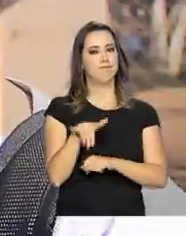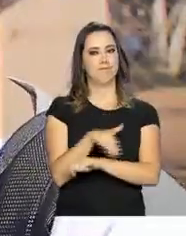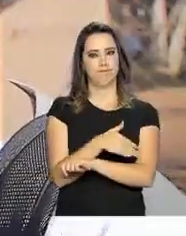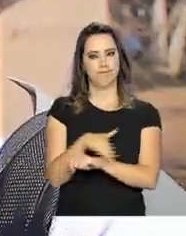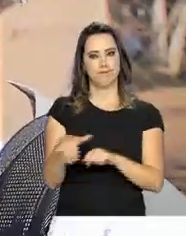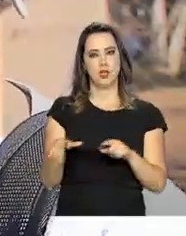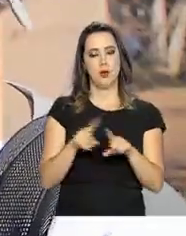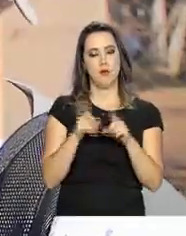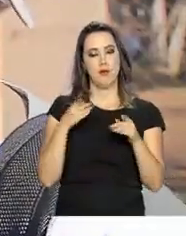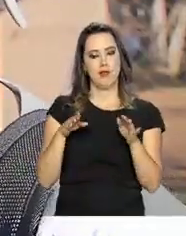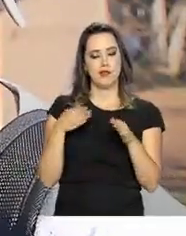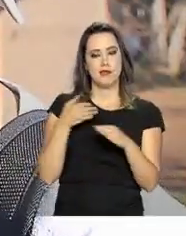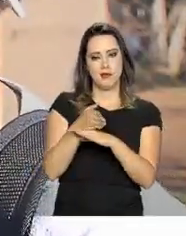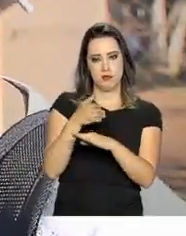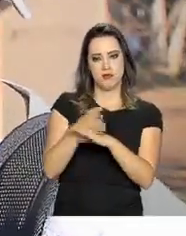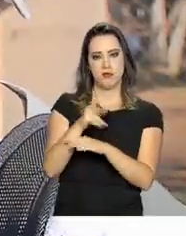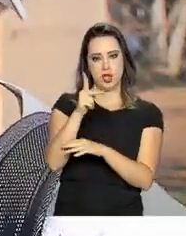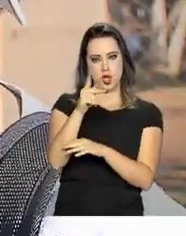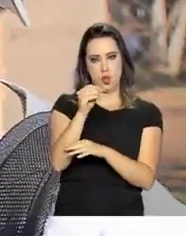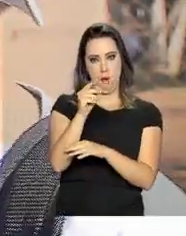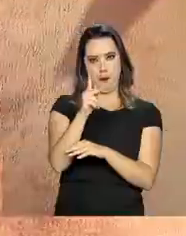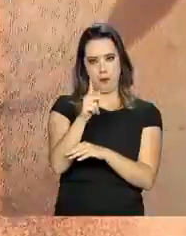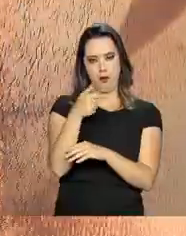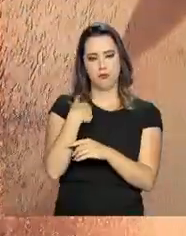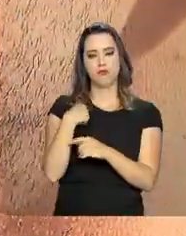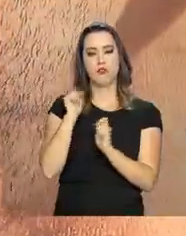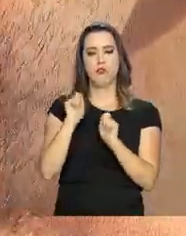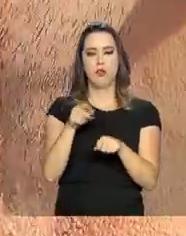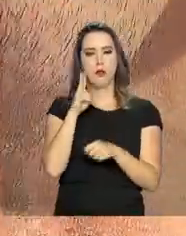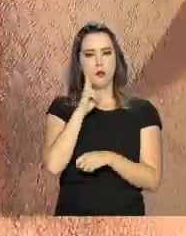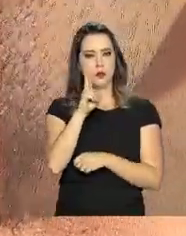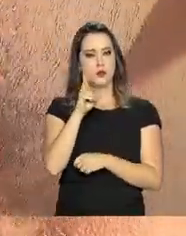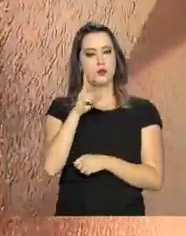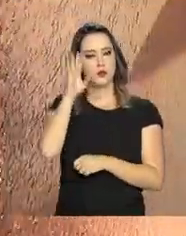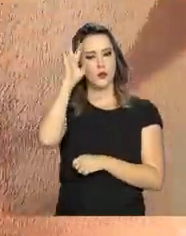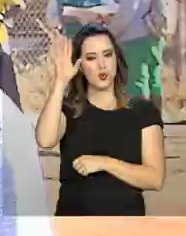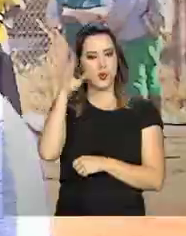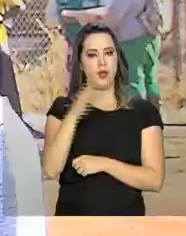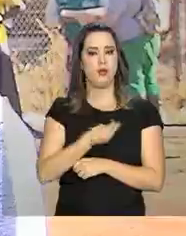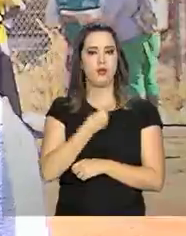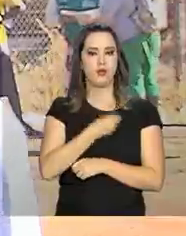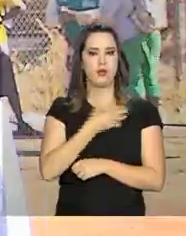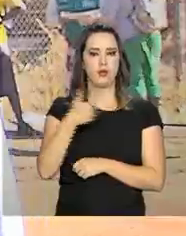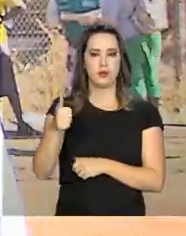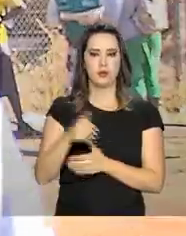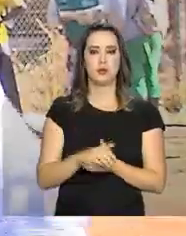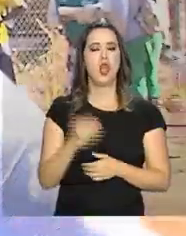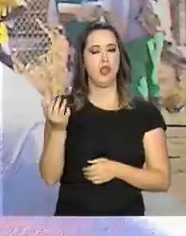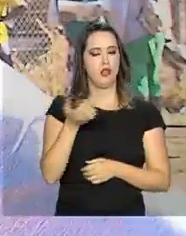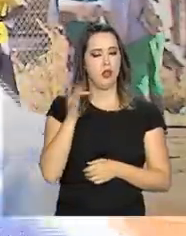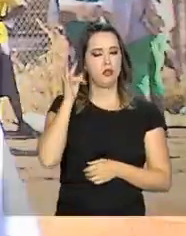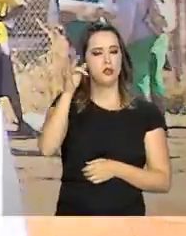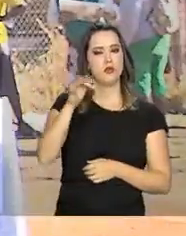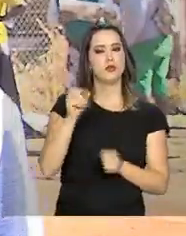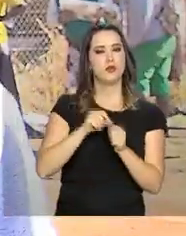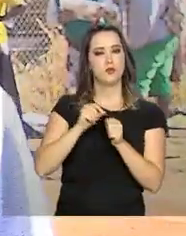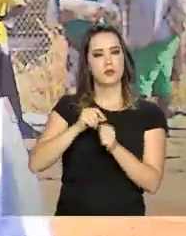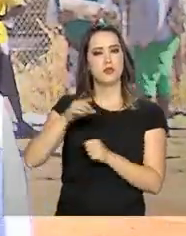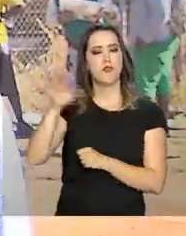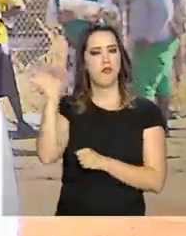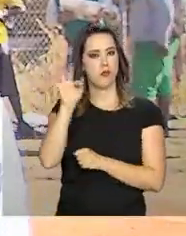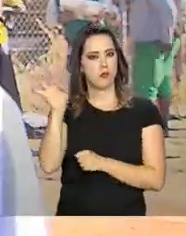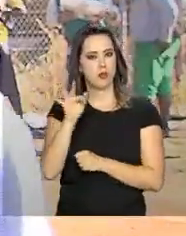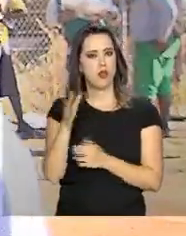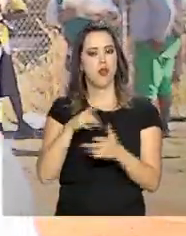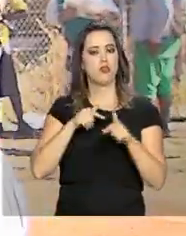o Centro Pop representa uma possibilidade de sonhar com uma vida melhor. Fazer a faculdade, arrumar um emprego melhor e